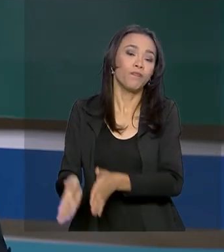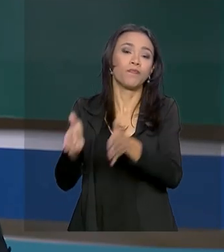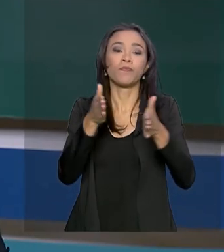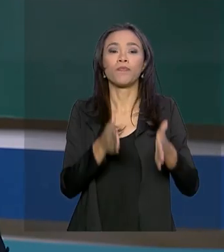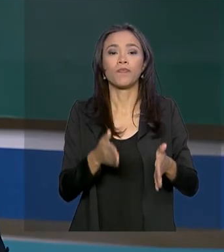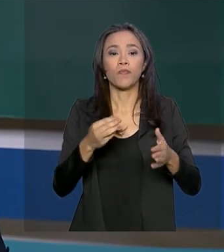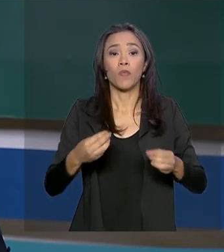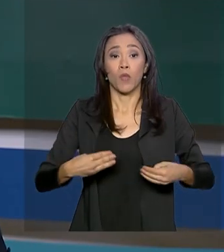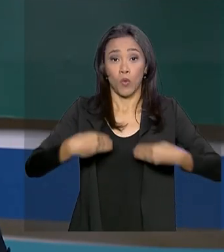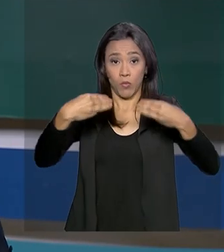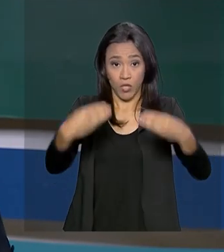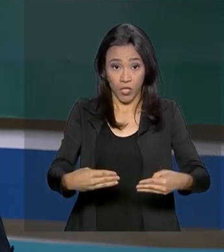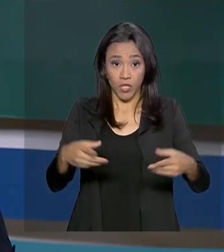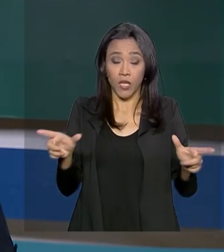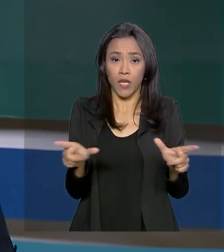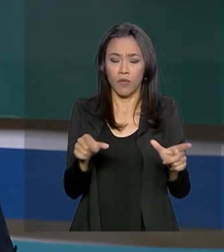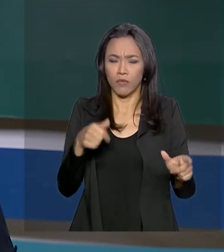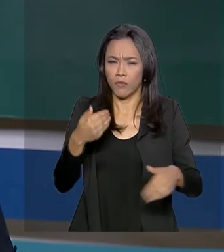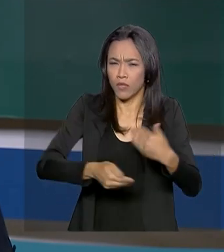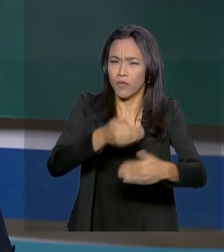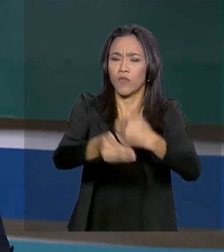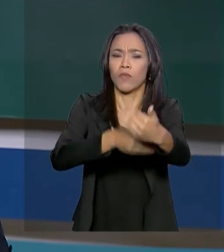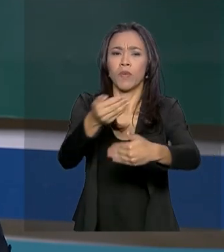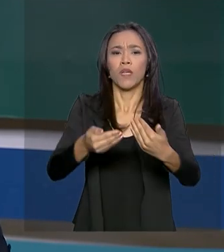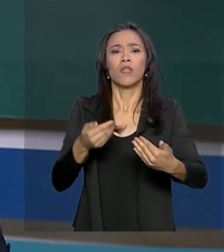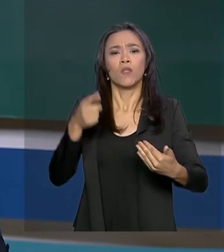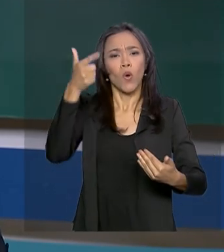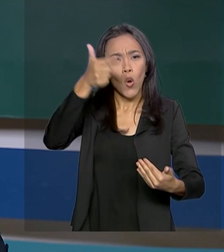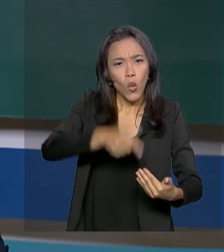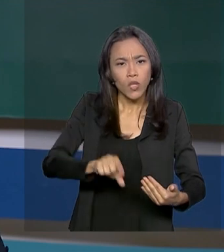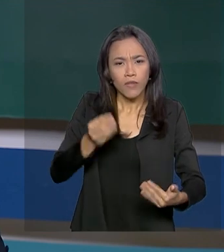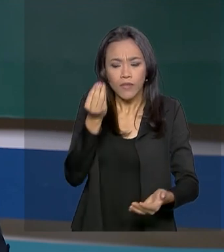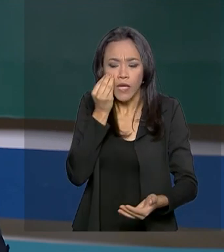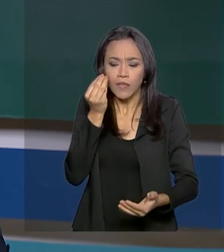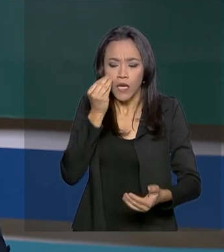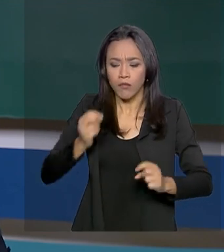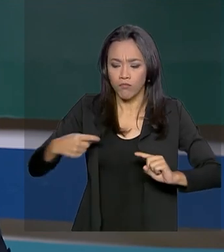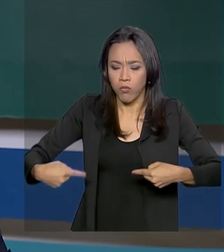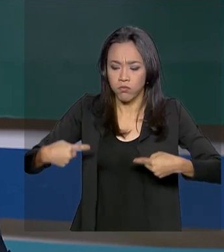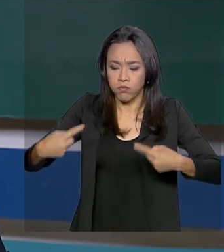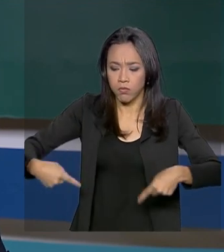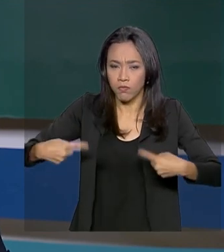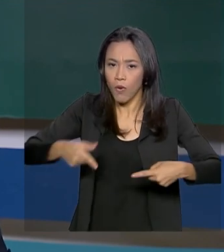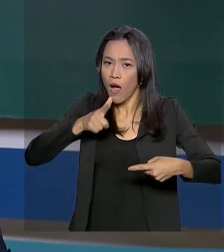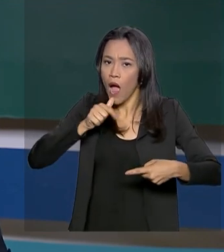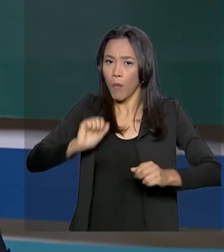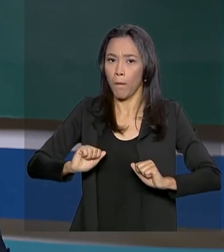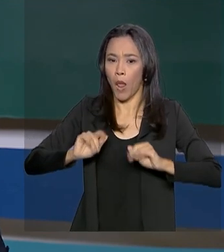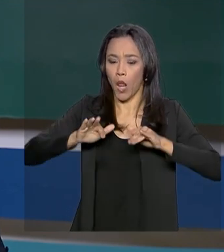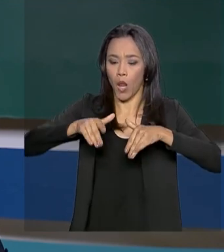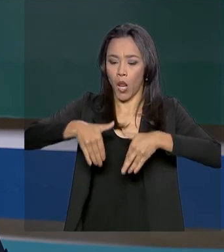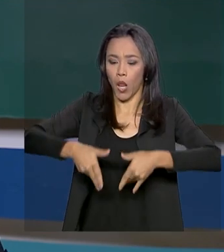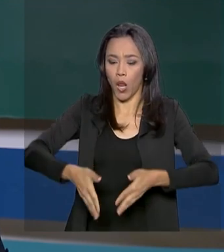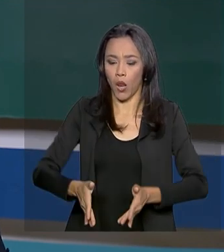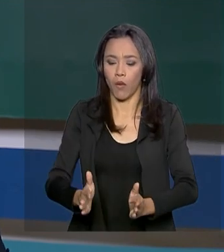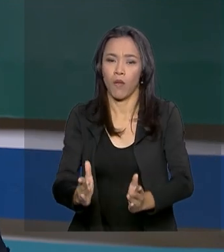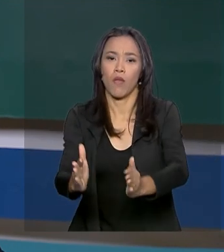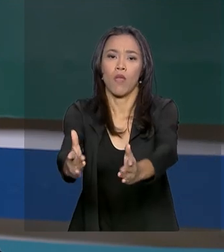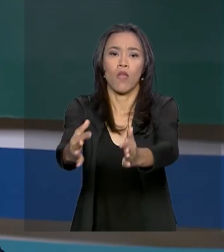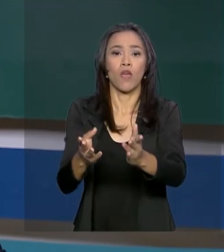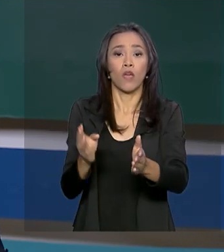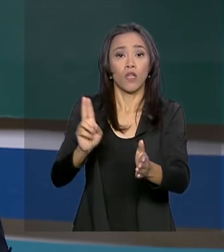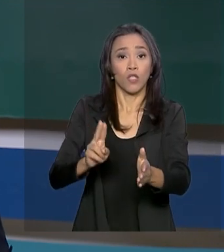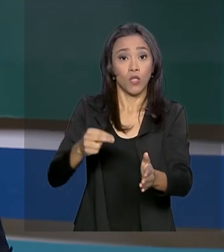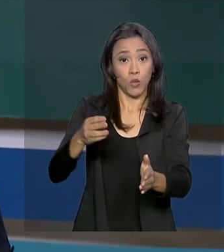Ministério do Desenvolvimento Regional retomou os testes de bombeamento de água na terceira estação elevatória no eixo norte do